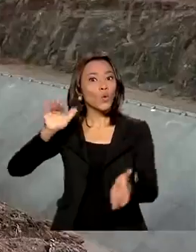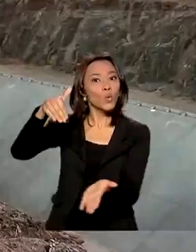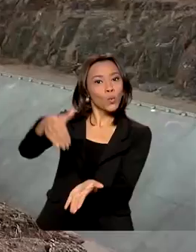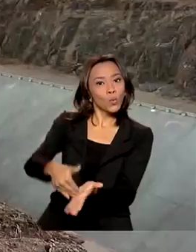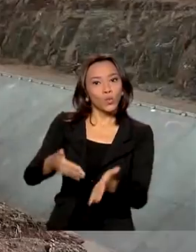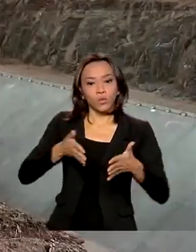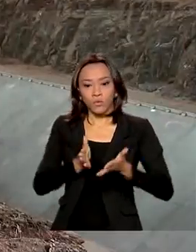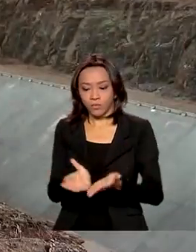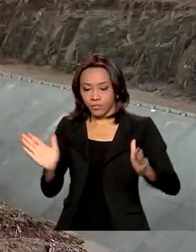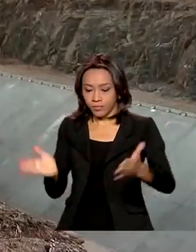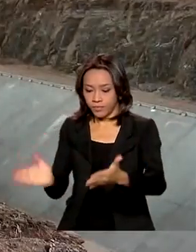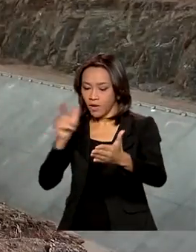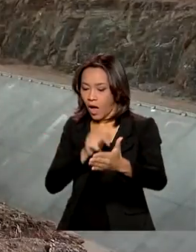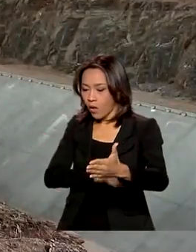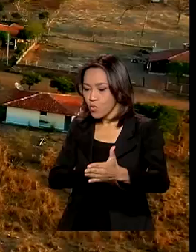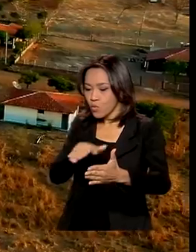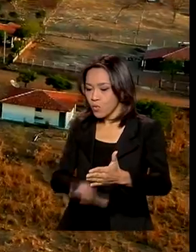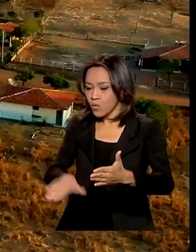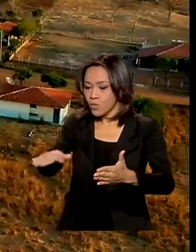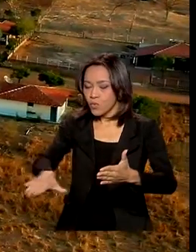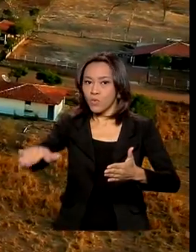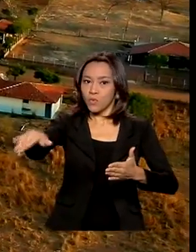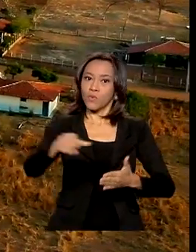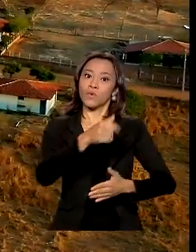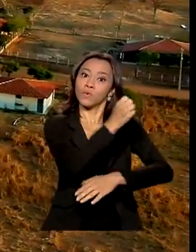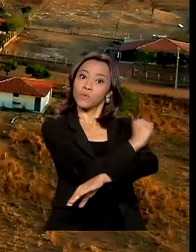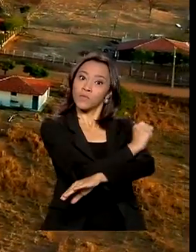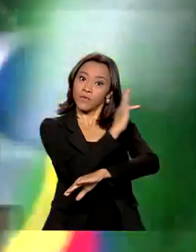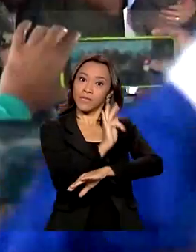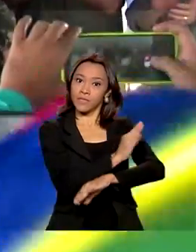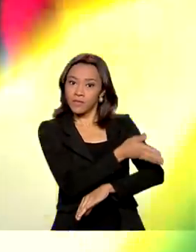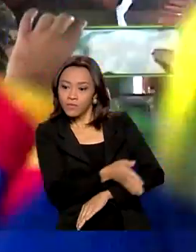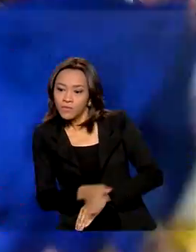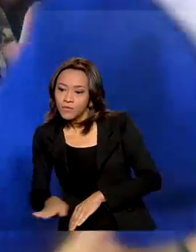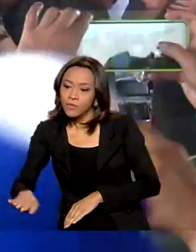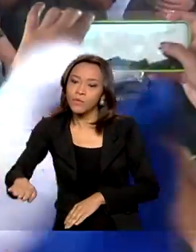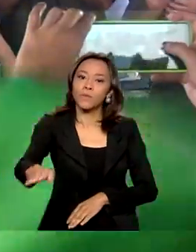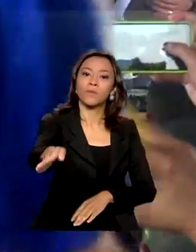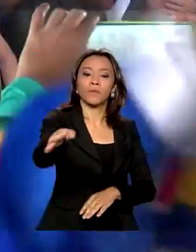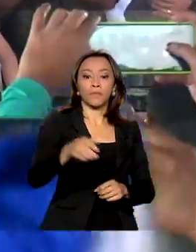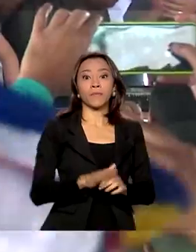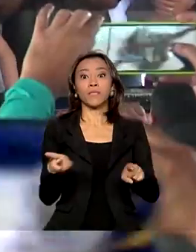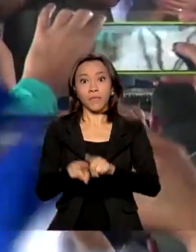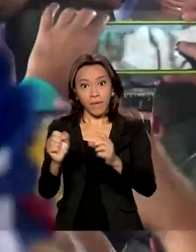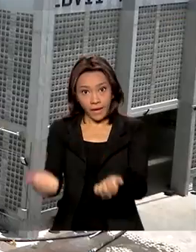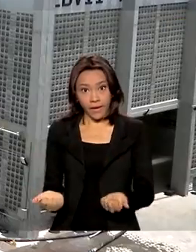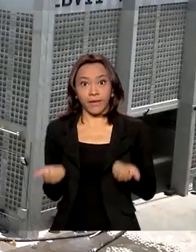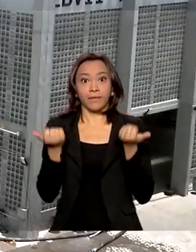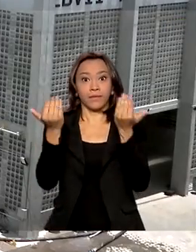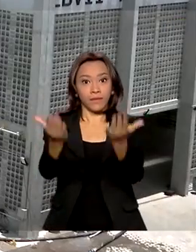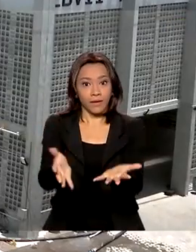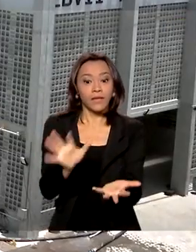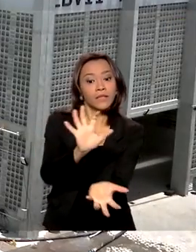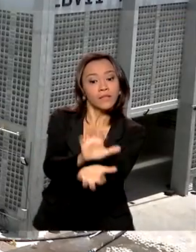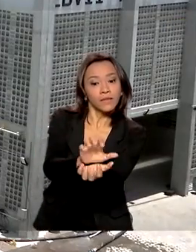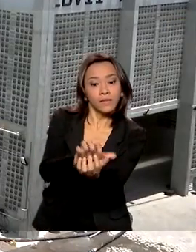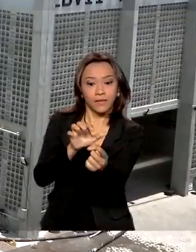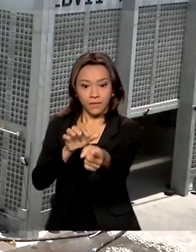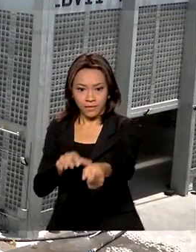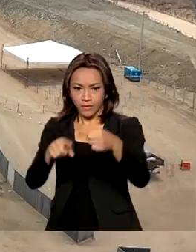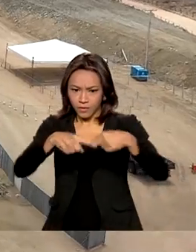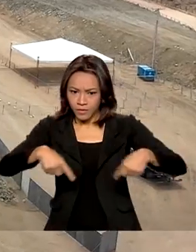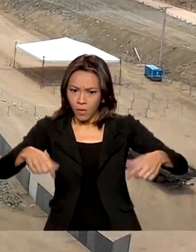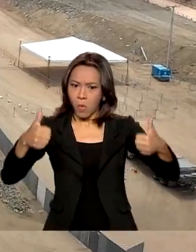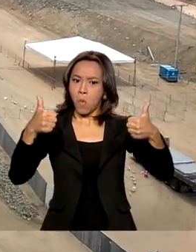do Eixo Norte do projeto de integração do Rio São Francisco. Em Pernambuco, é entregue o ramal do Agreste, maior obra de